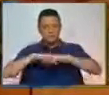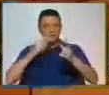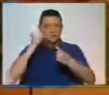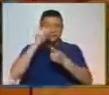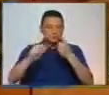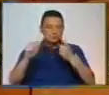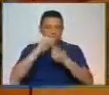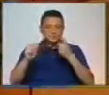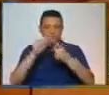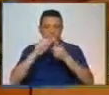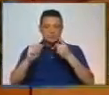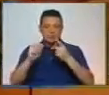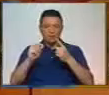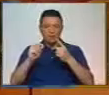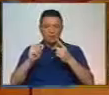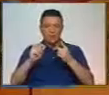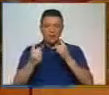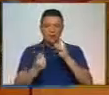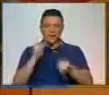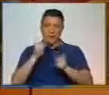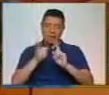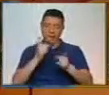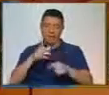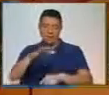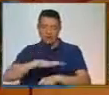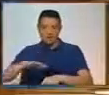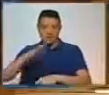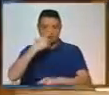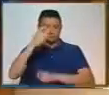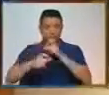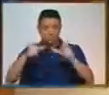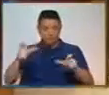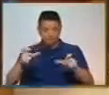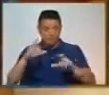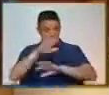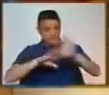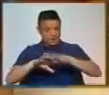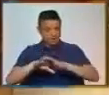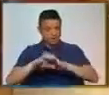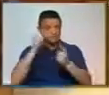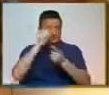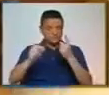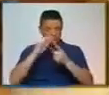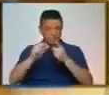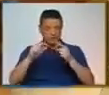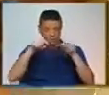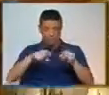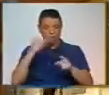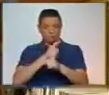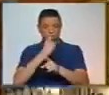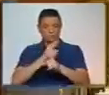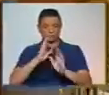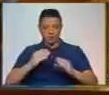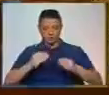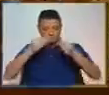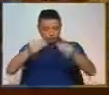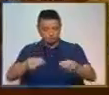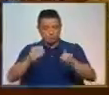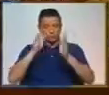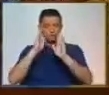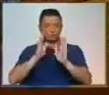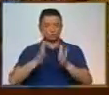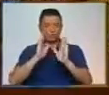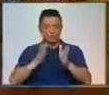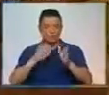especificamente para determinado tipo de clientes. produtos esses que já foram entregues e, portanto,